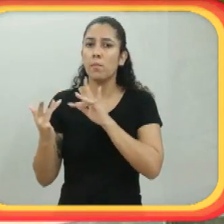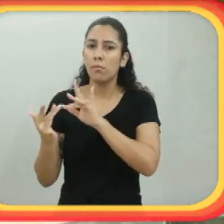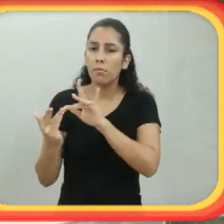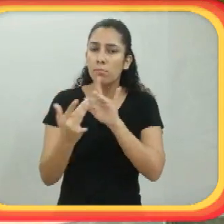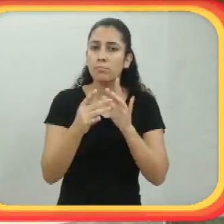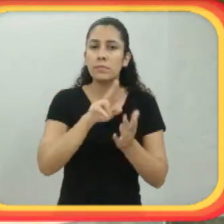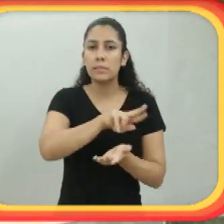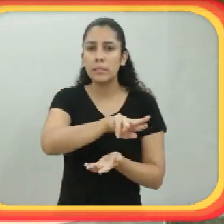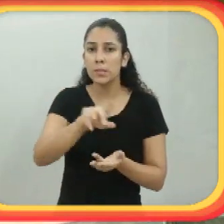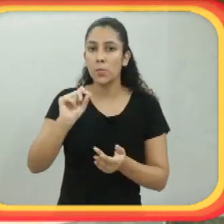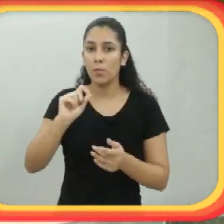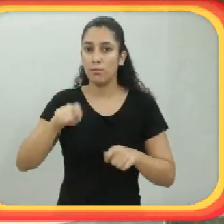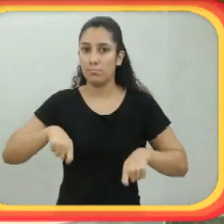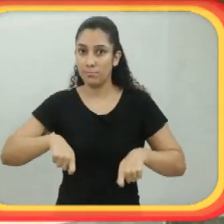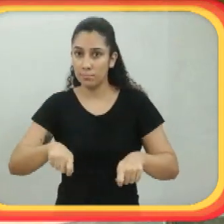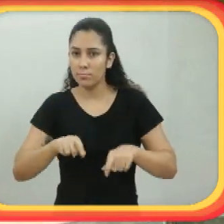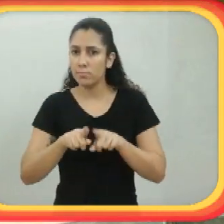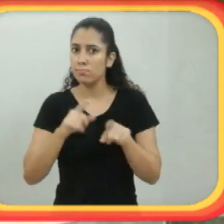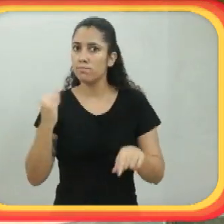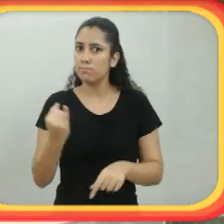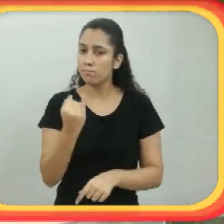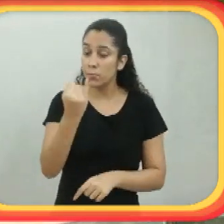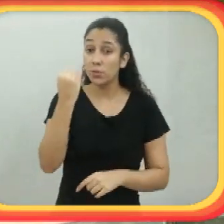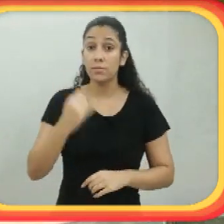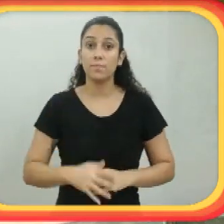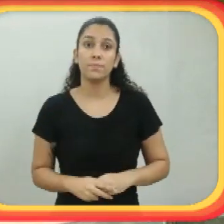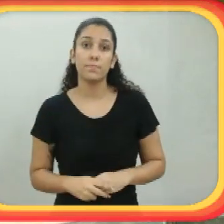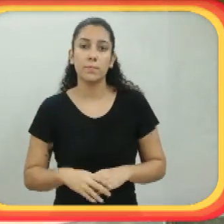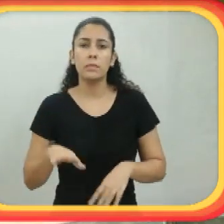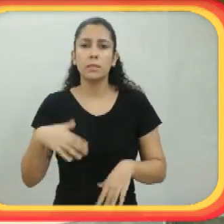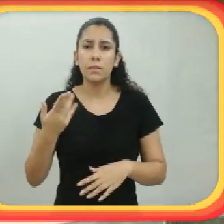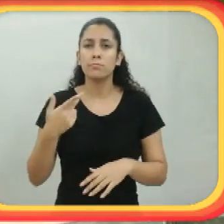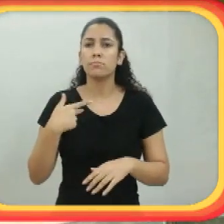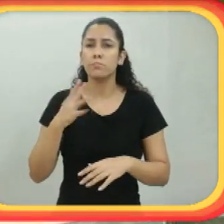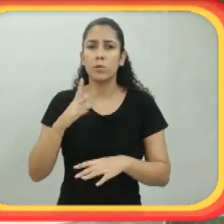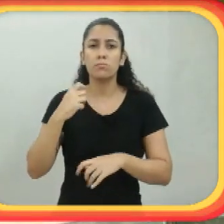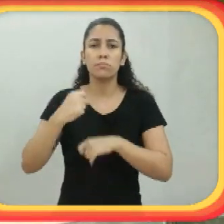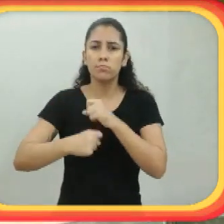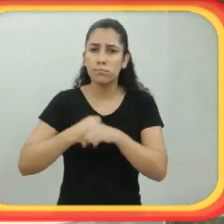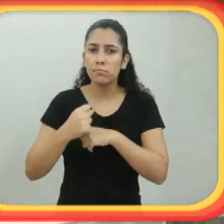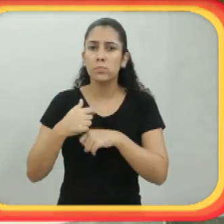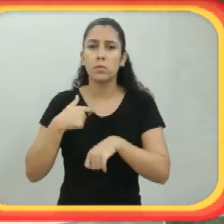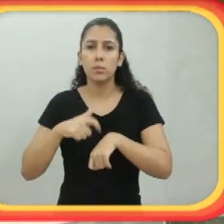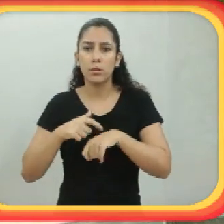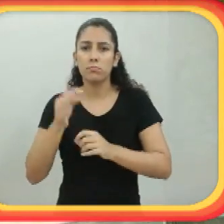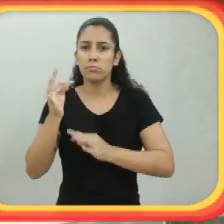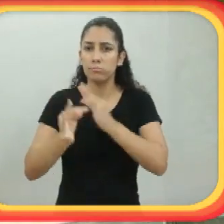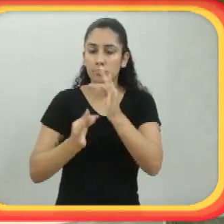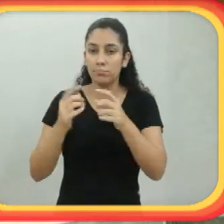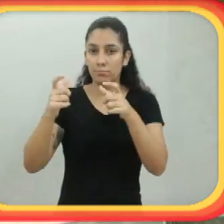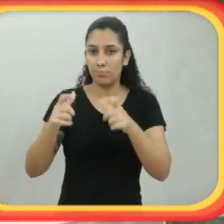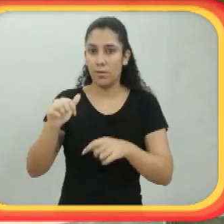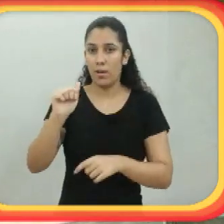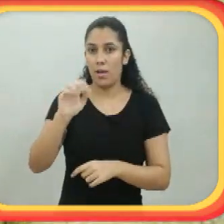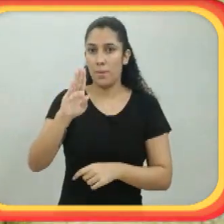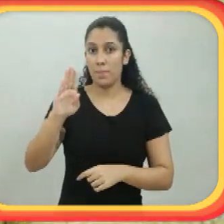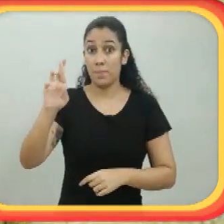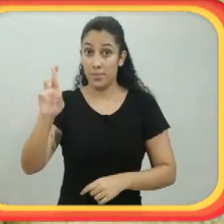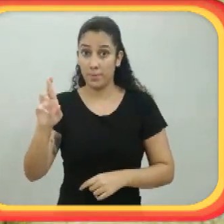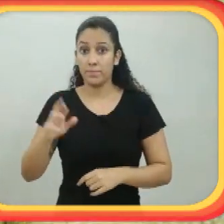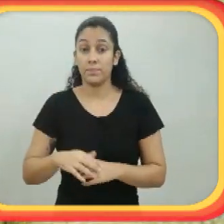cadeirantes. E isso foi muito importante. E aí fiquei um ano fazendo tratamento na BBR.